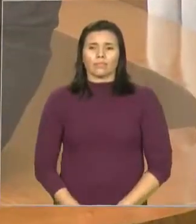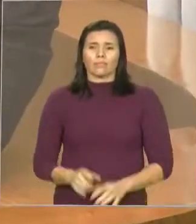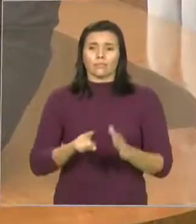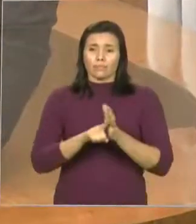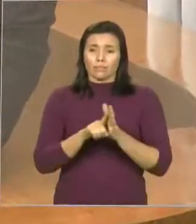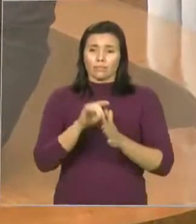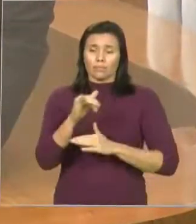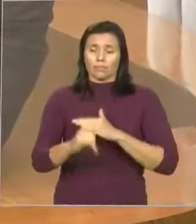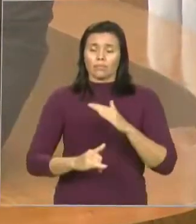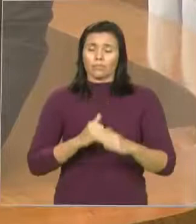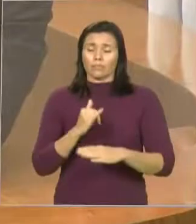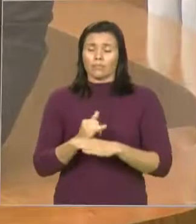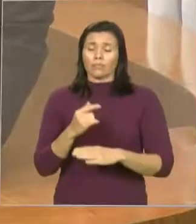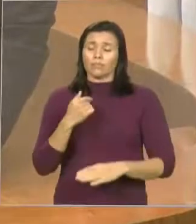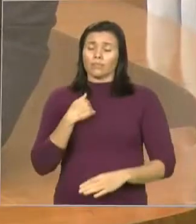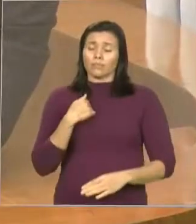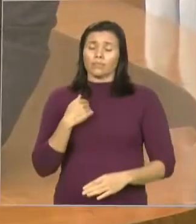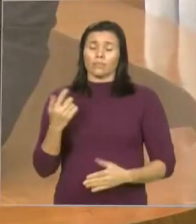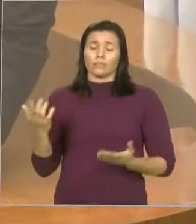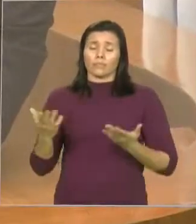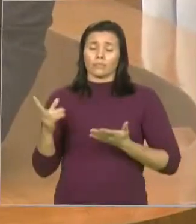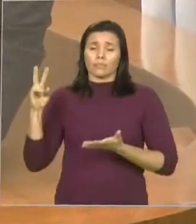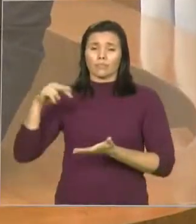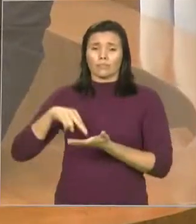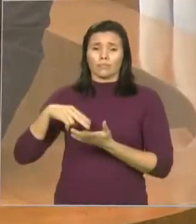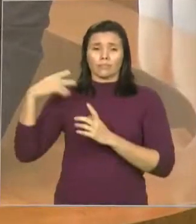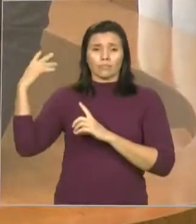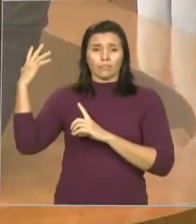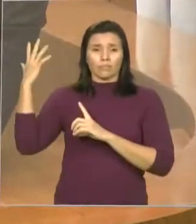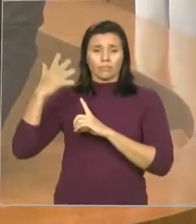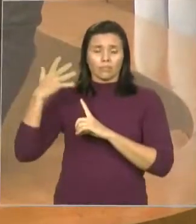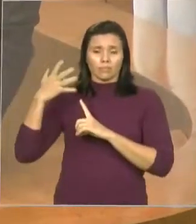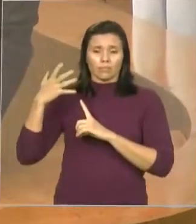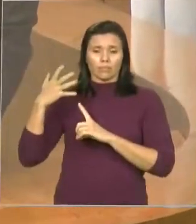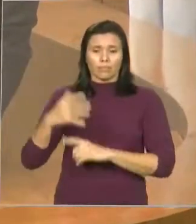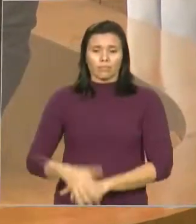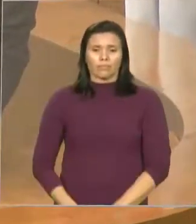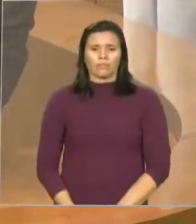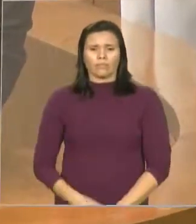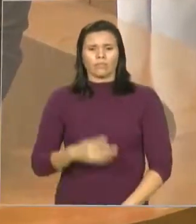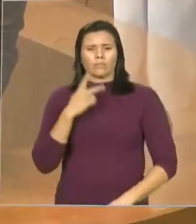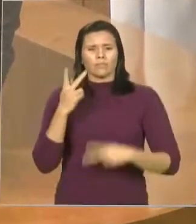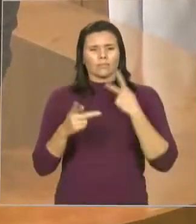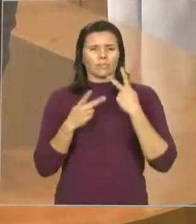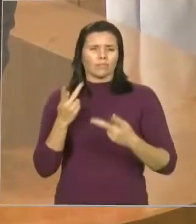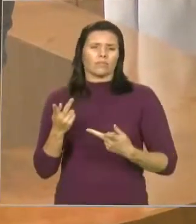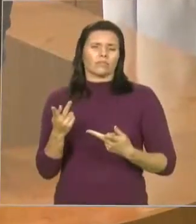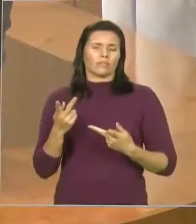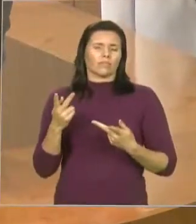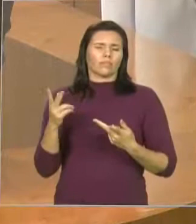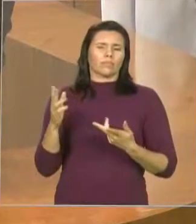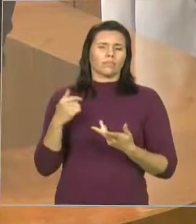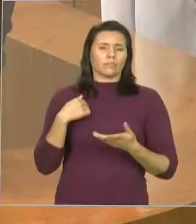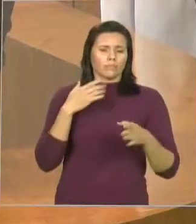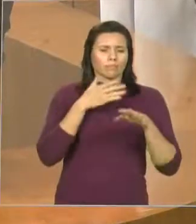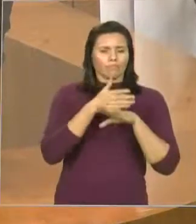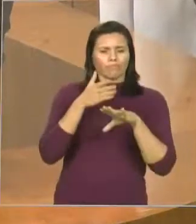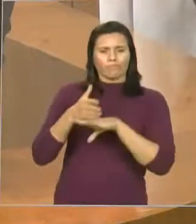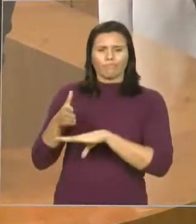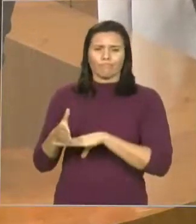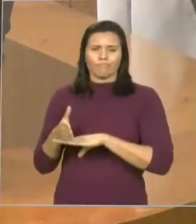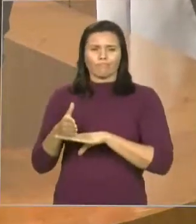venho a essa tribuna para falar de algumas visitas que fiz em alguns municípios,